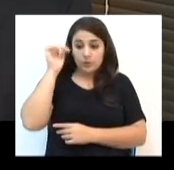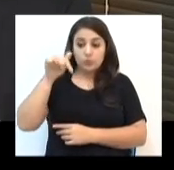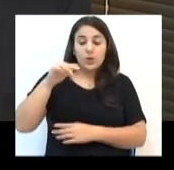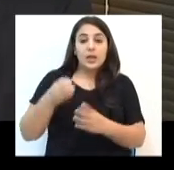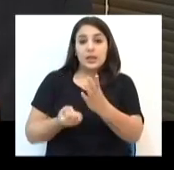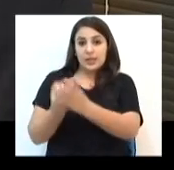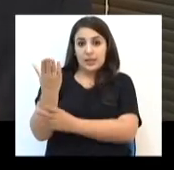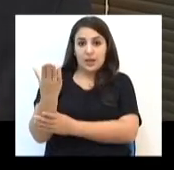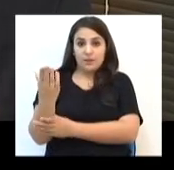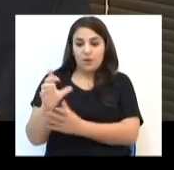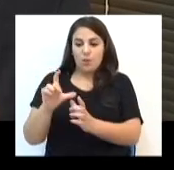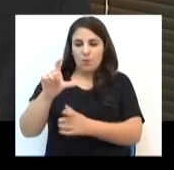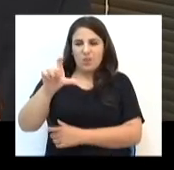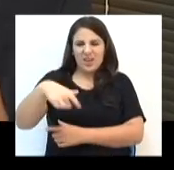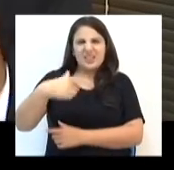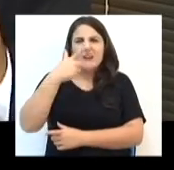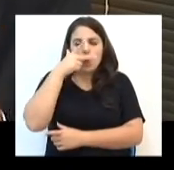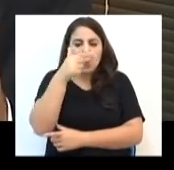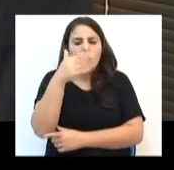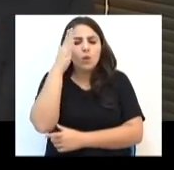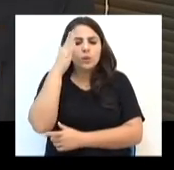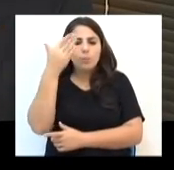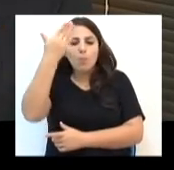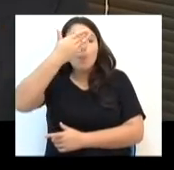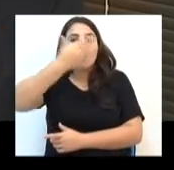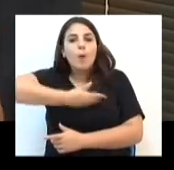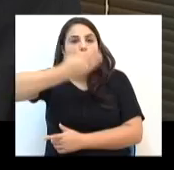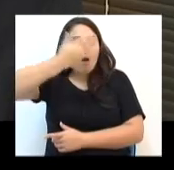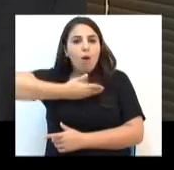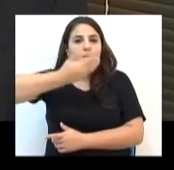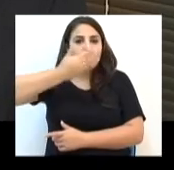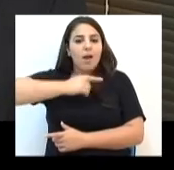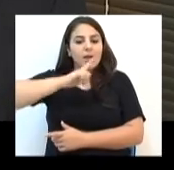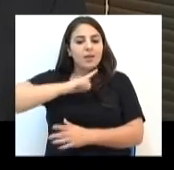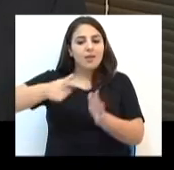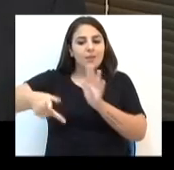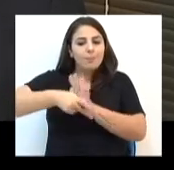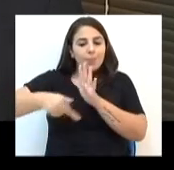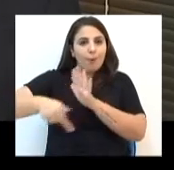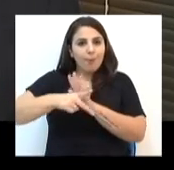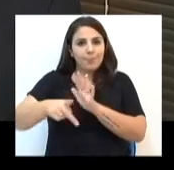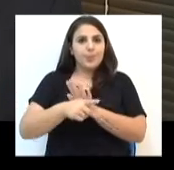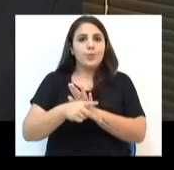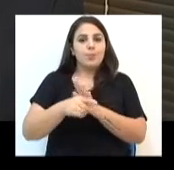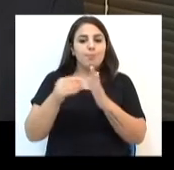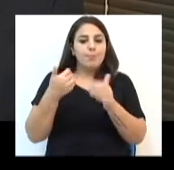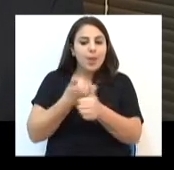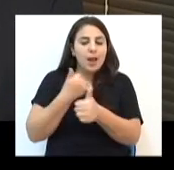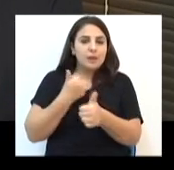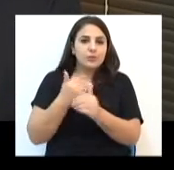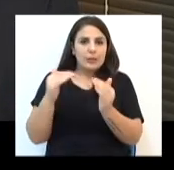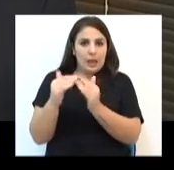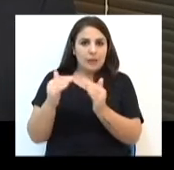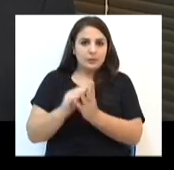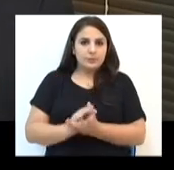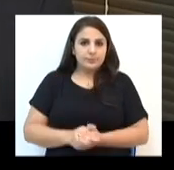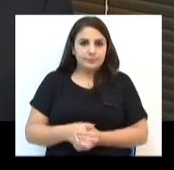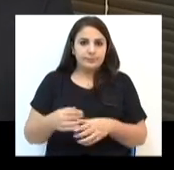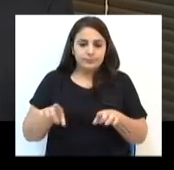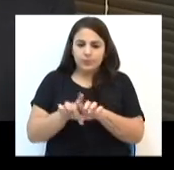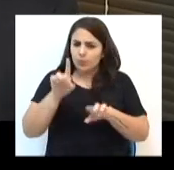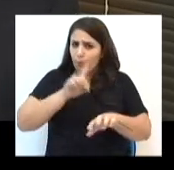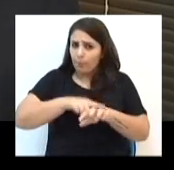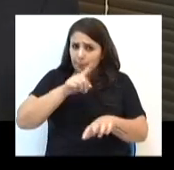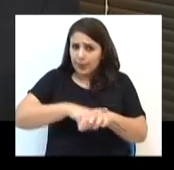forneceria uma credencial que identifique esse veículo, que é do proprietário. E no momento que a guarda de trânsito ou a